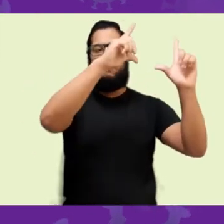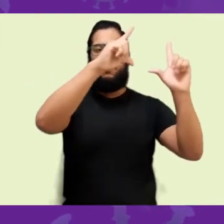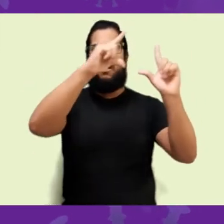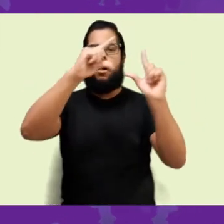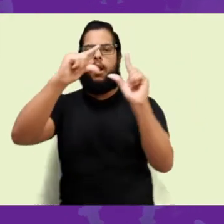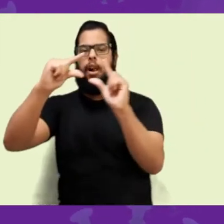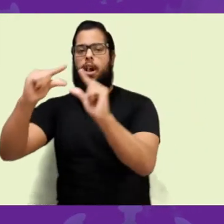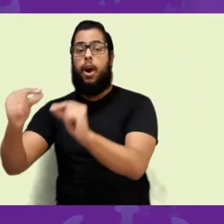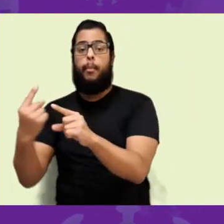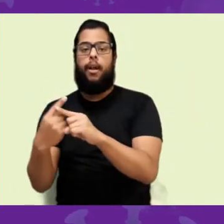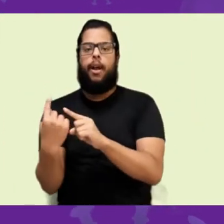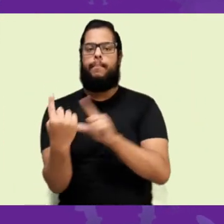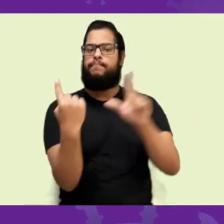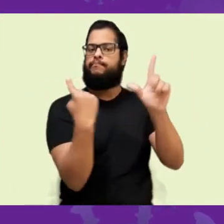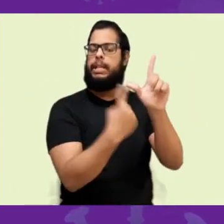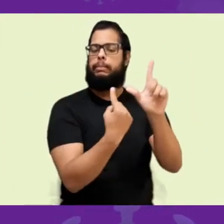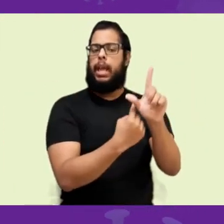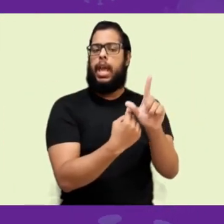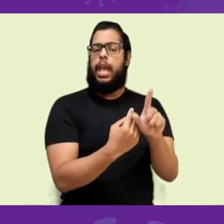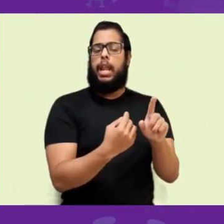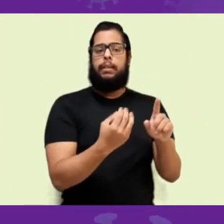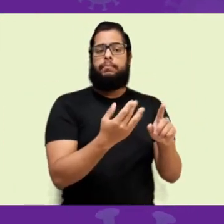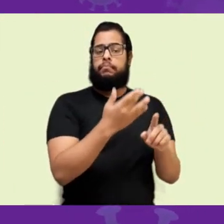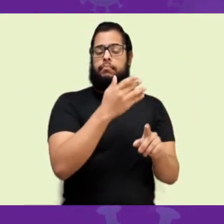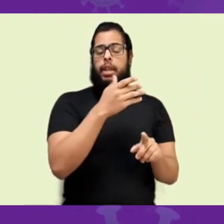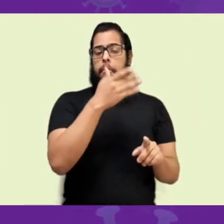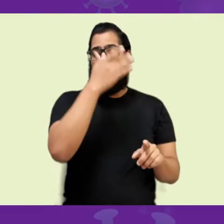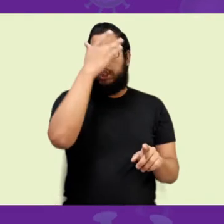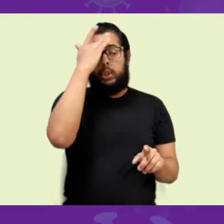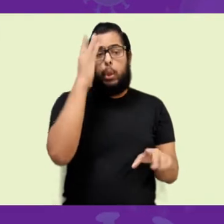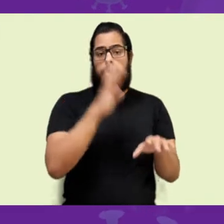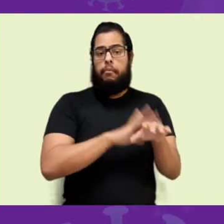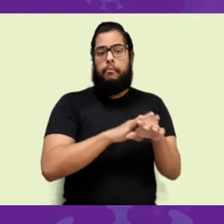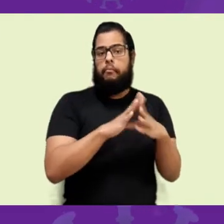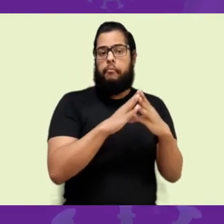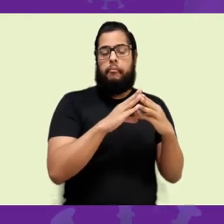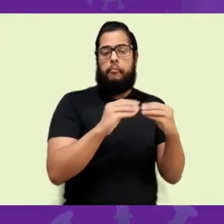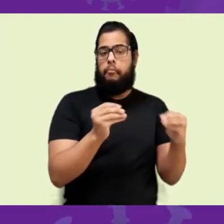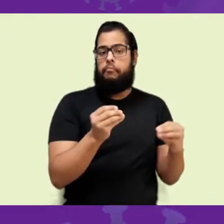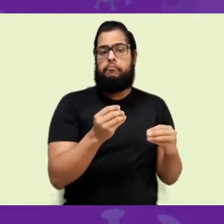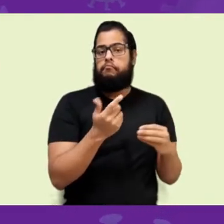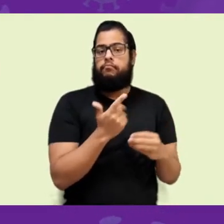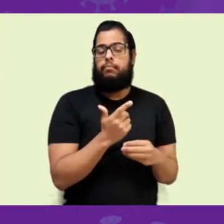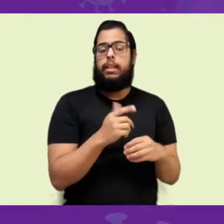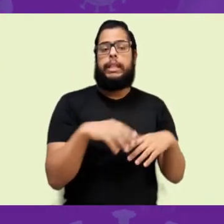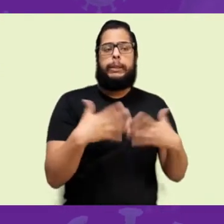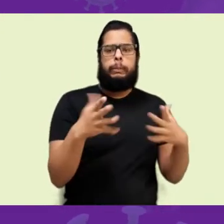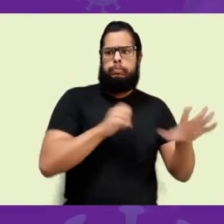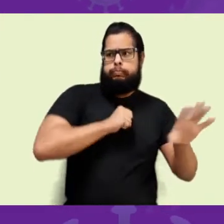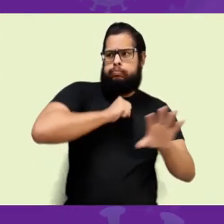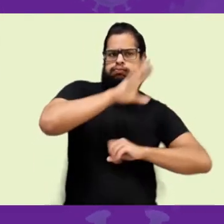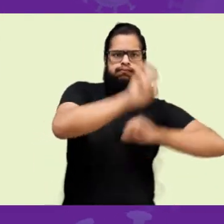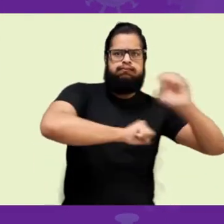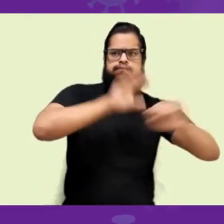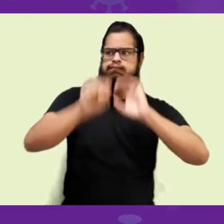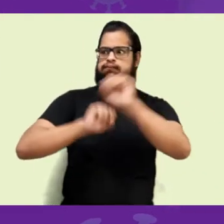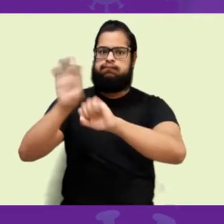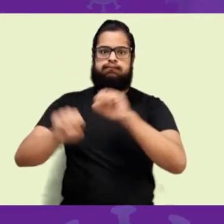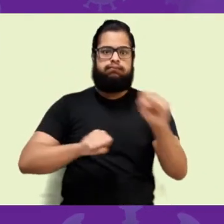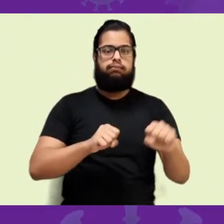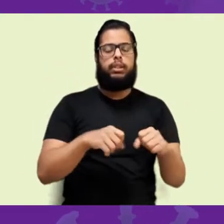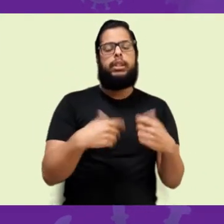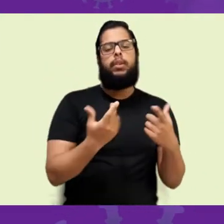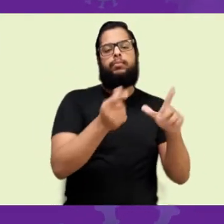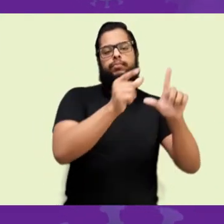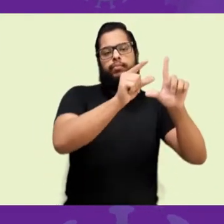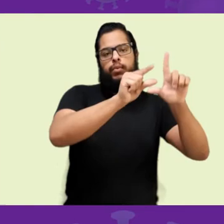curva. Nas outras vezes que ela vier, a gente espera que o pico seja menor, mais baixo, porque uma